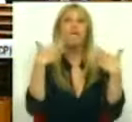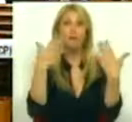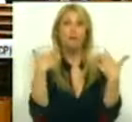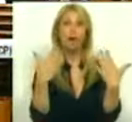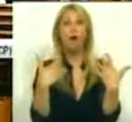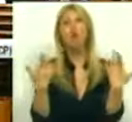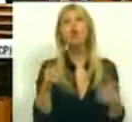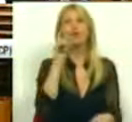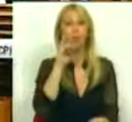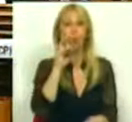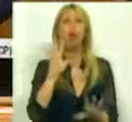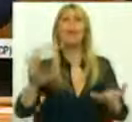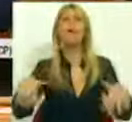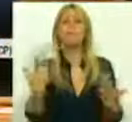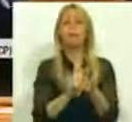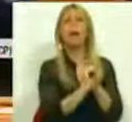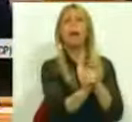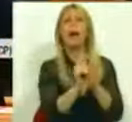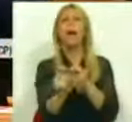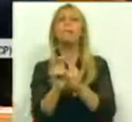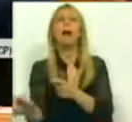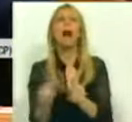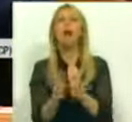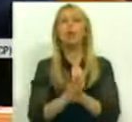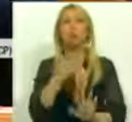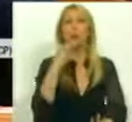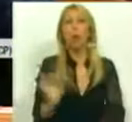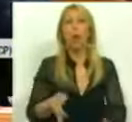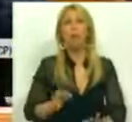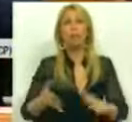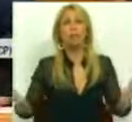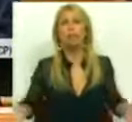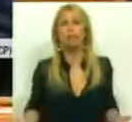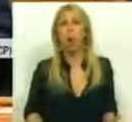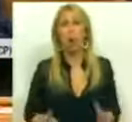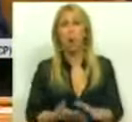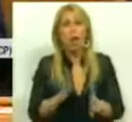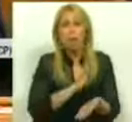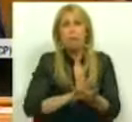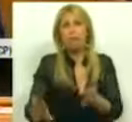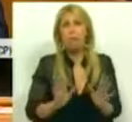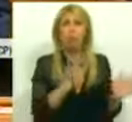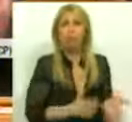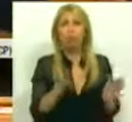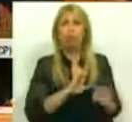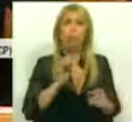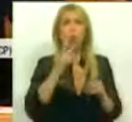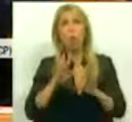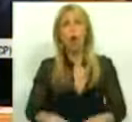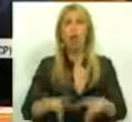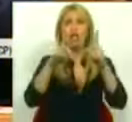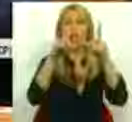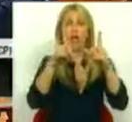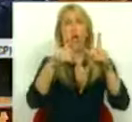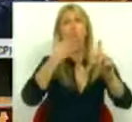a todos os que não precisam, sem produzir, nem crescer o suficiente para cobrir